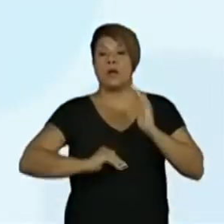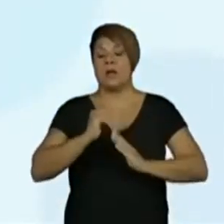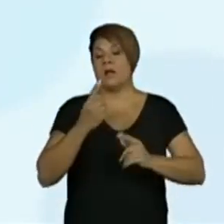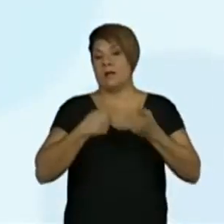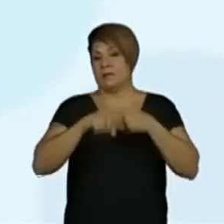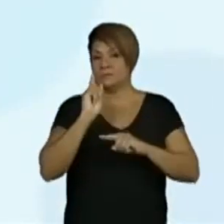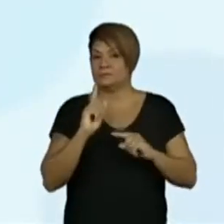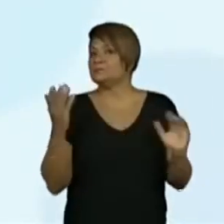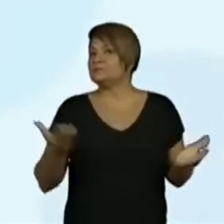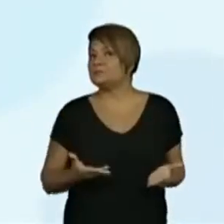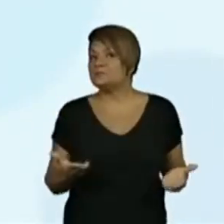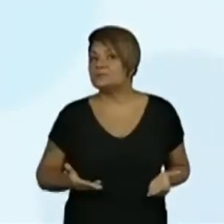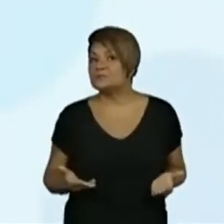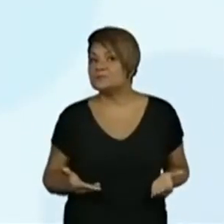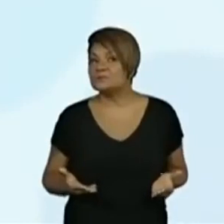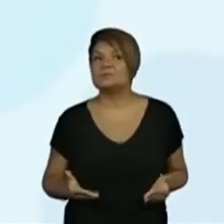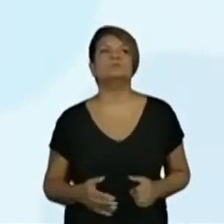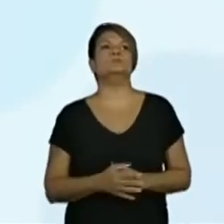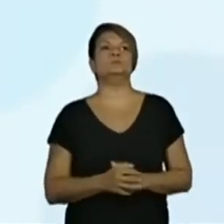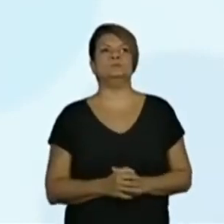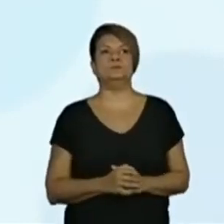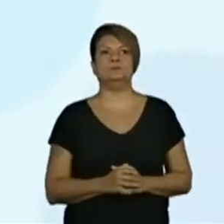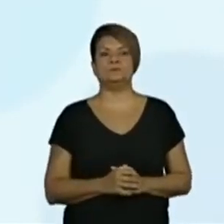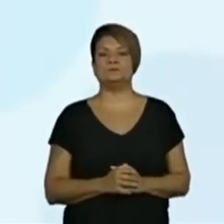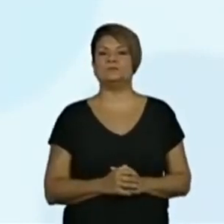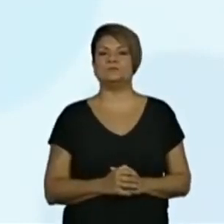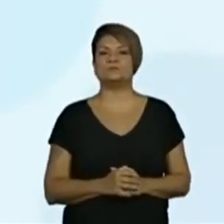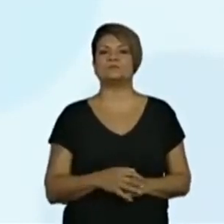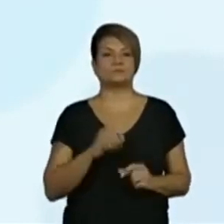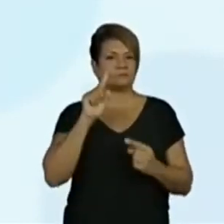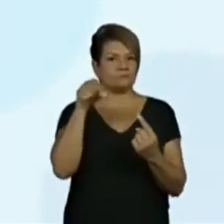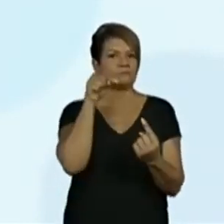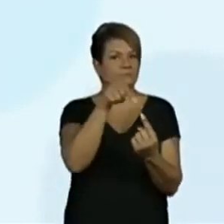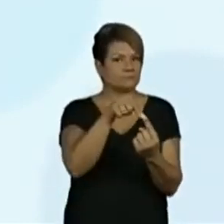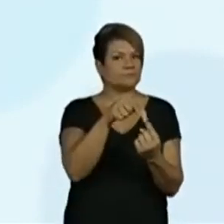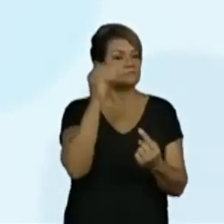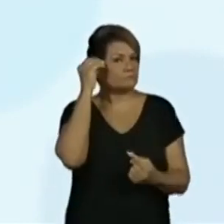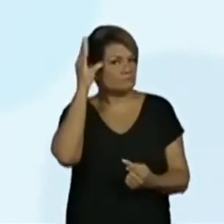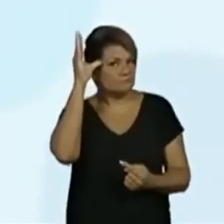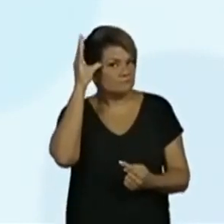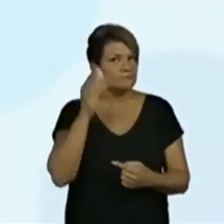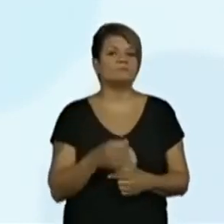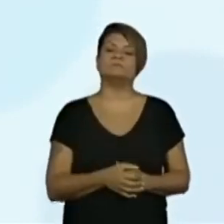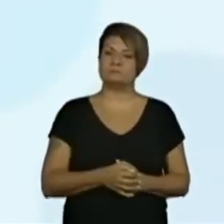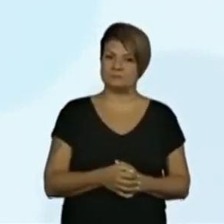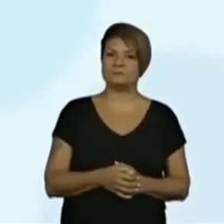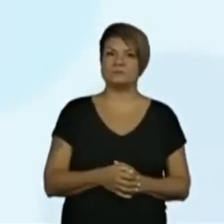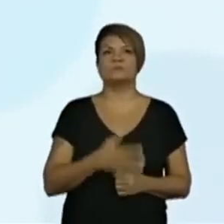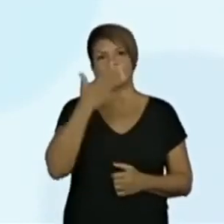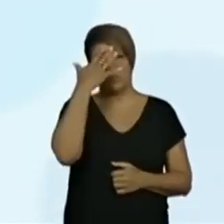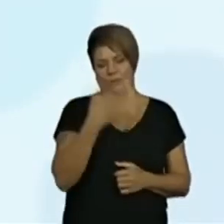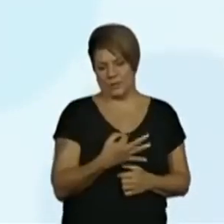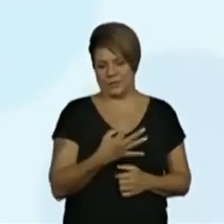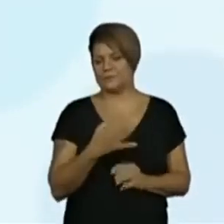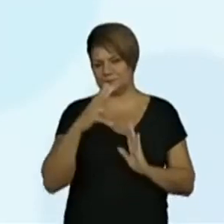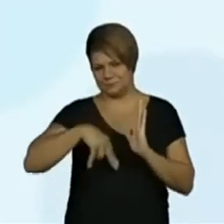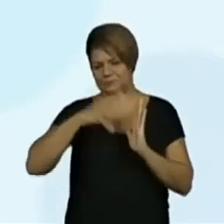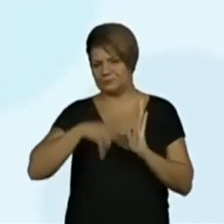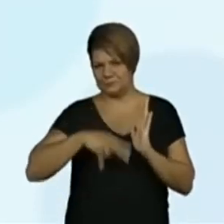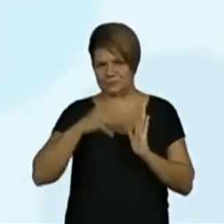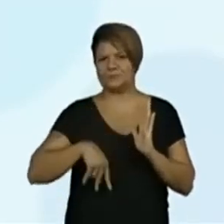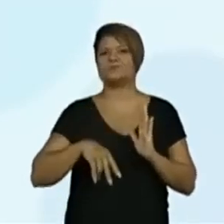vamos trabalhar hoje? Olha só, vamos pensar no objeto de conhecimento, que continua a compreensão e leitura e elementos